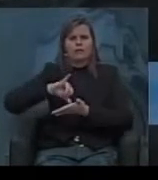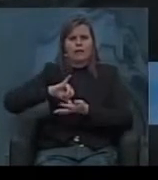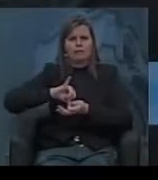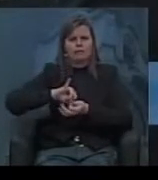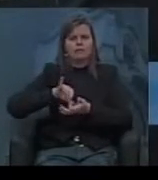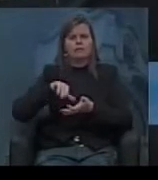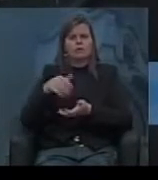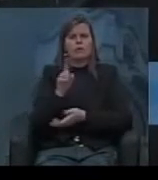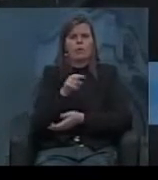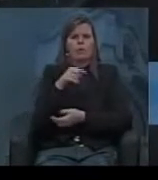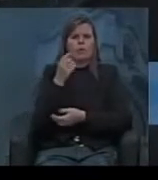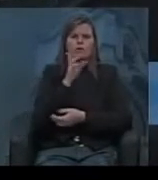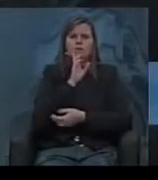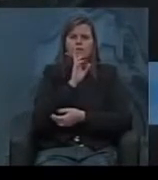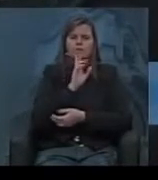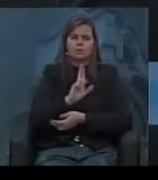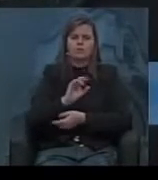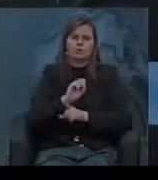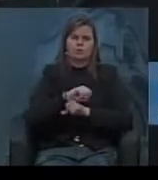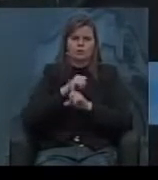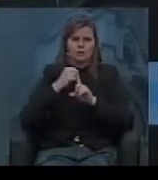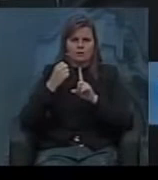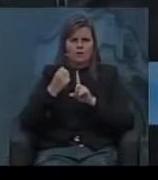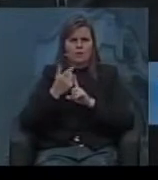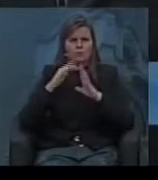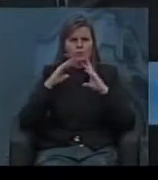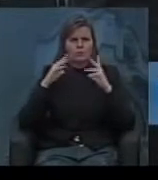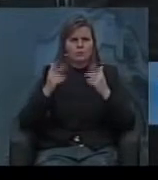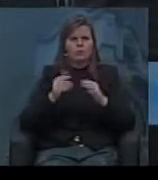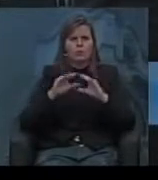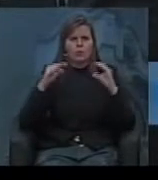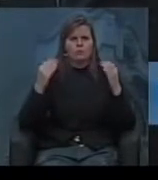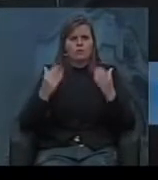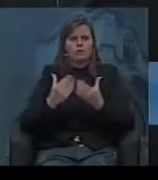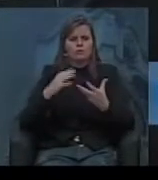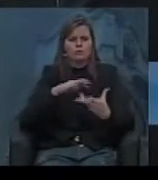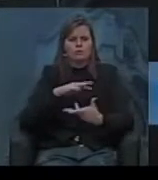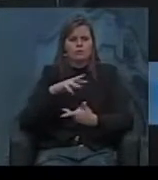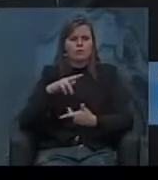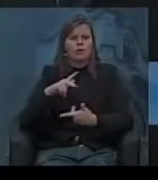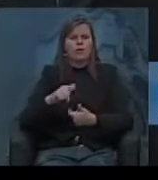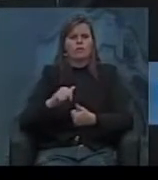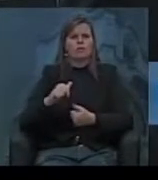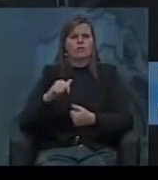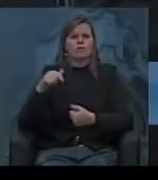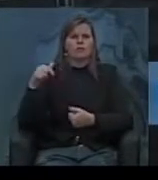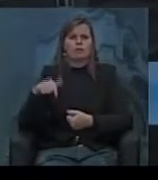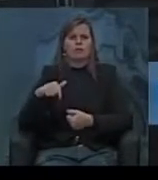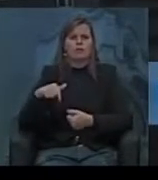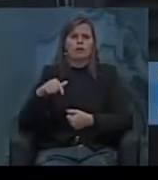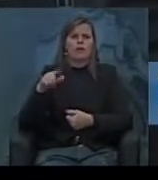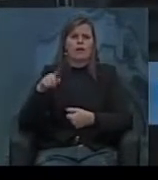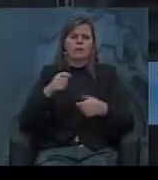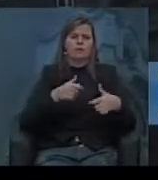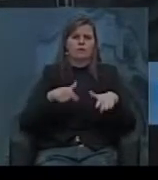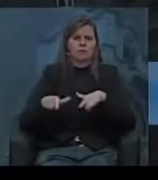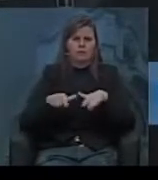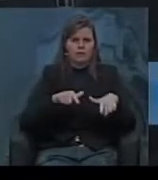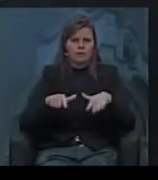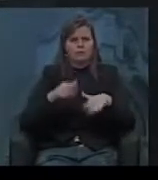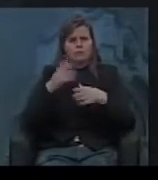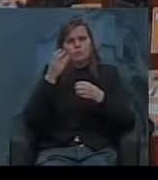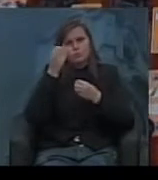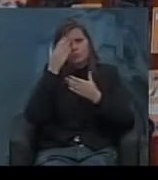resposta social para a comunidade mundial efetivamente na nossa opinião é o trabalhismo.